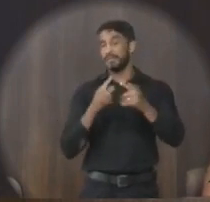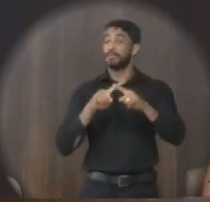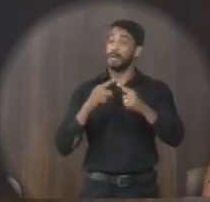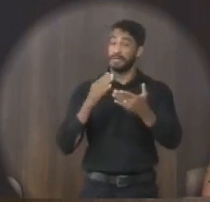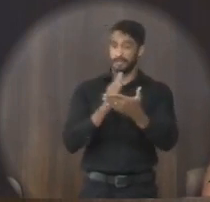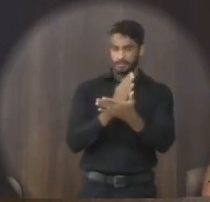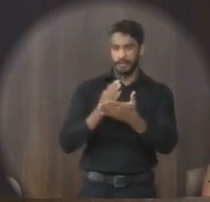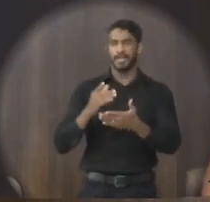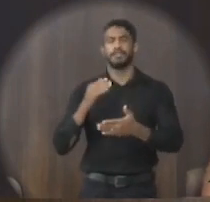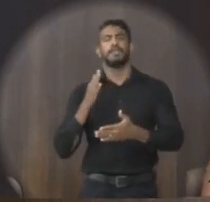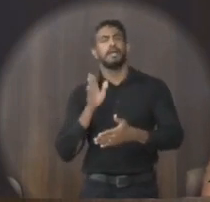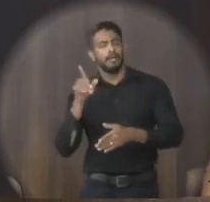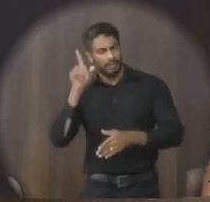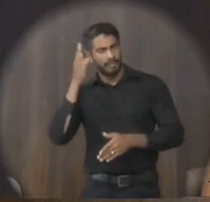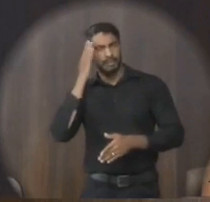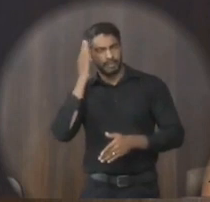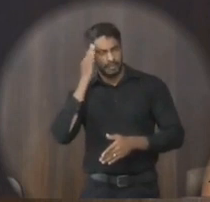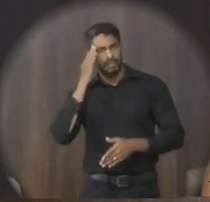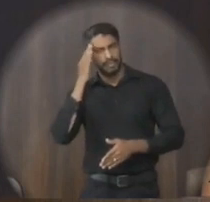entendemos a dificuldade